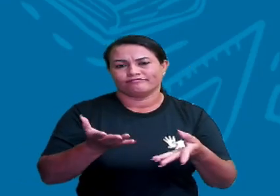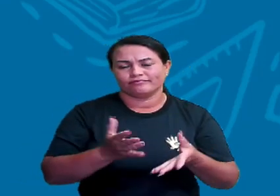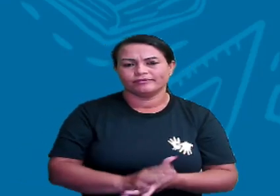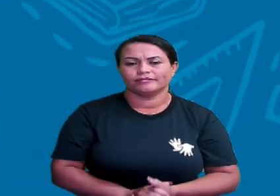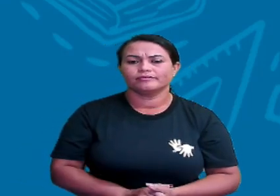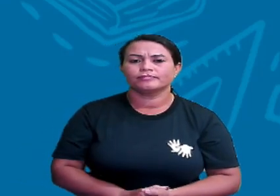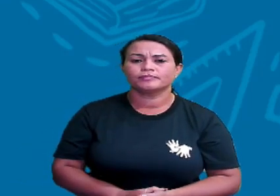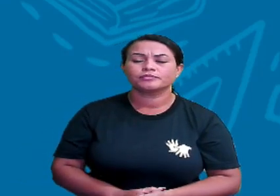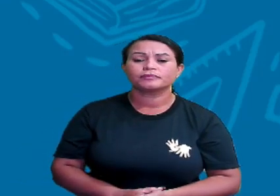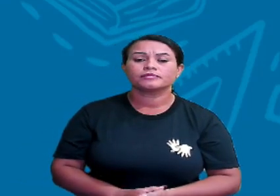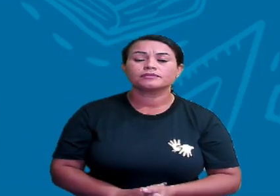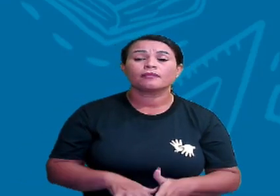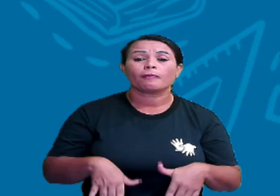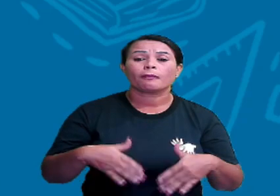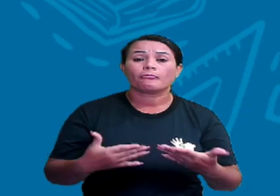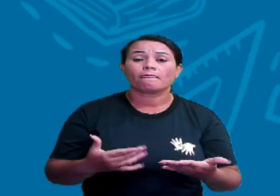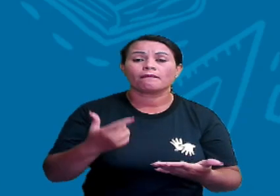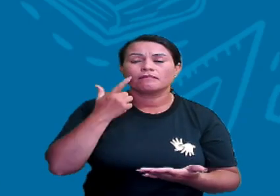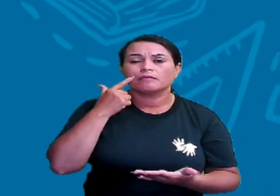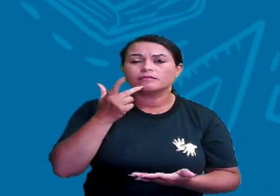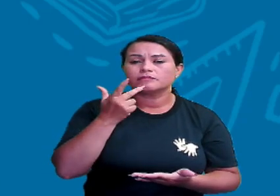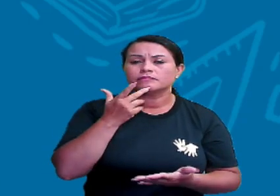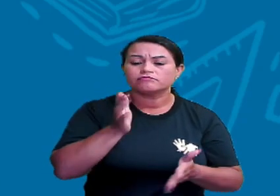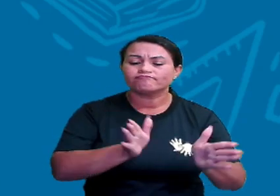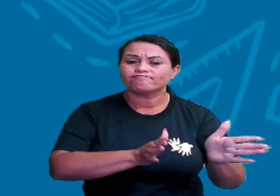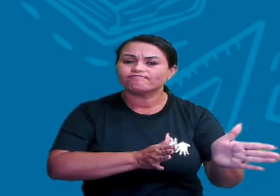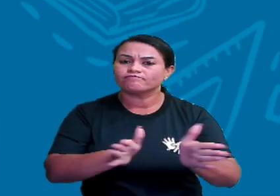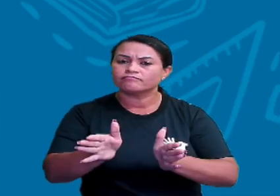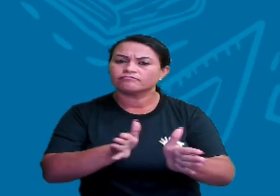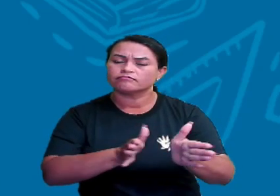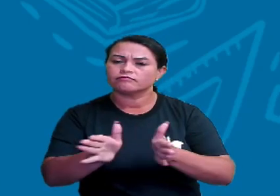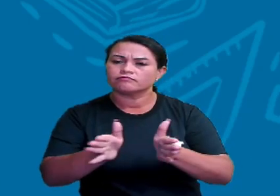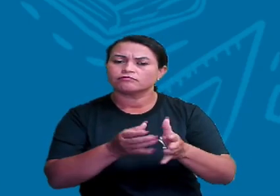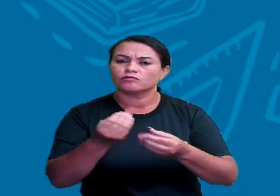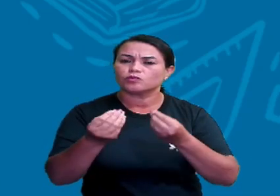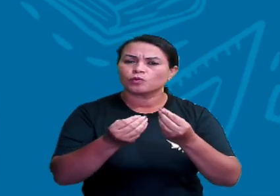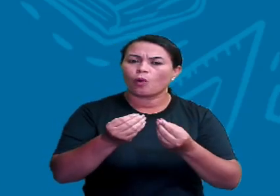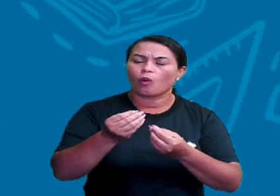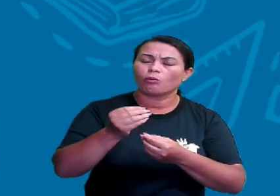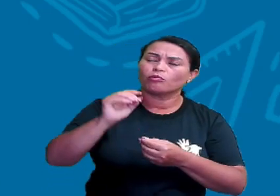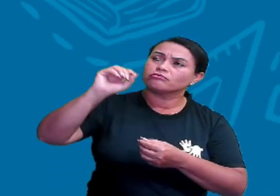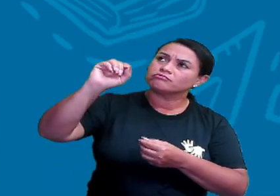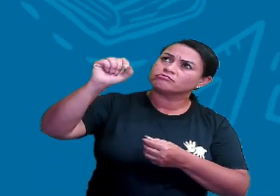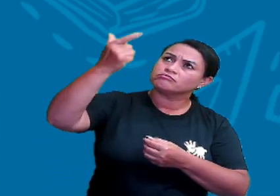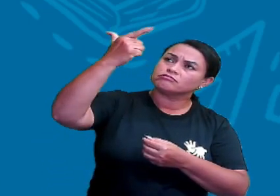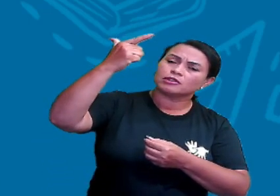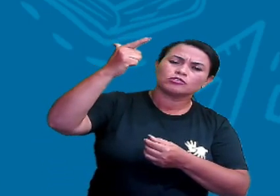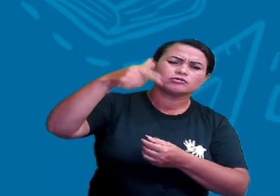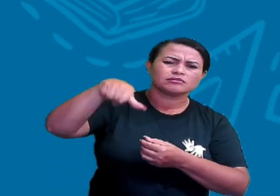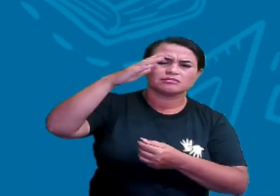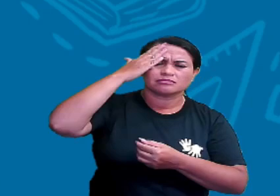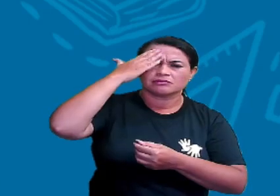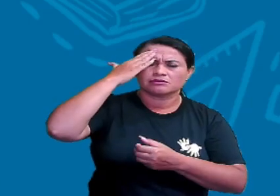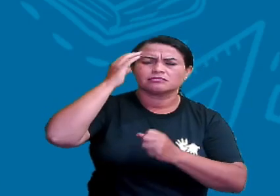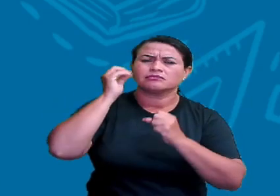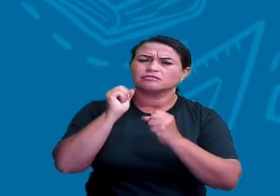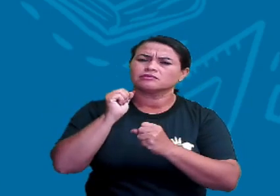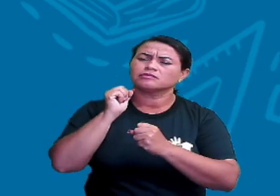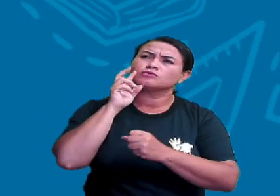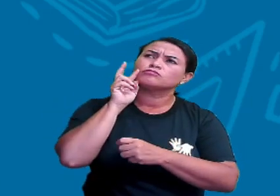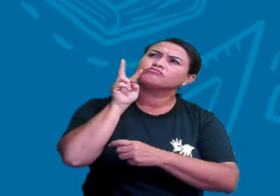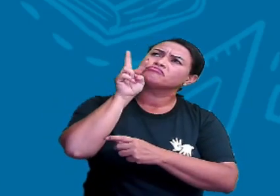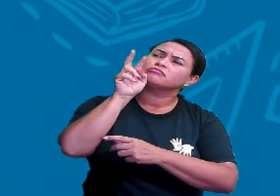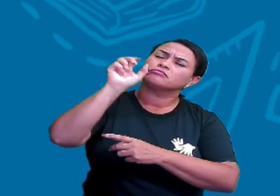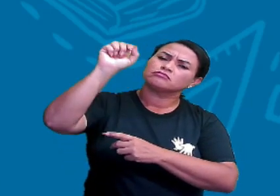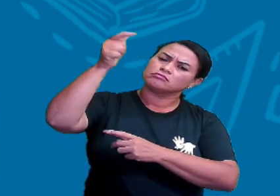Ó, vamos começar falando de orientação, que é a orientação pelo som. Você sabia que pode se orientar por